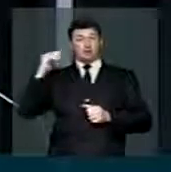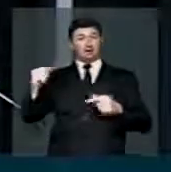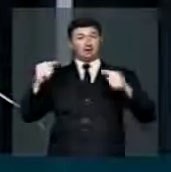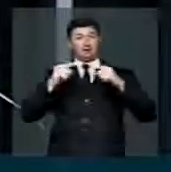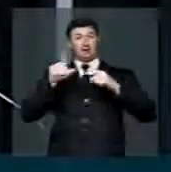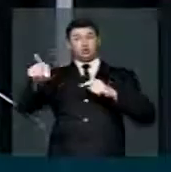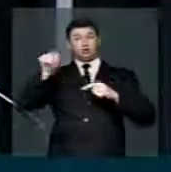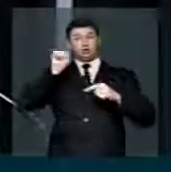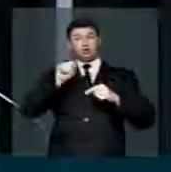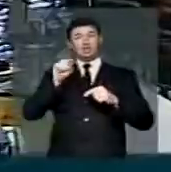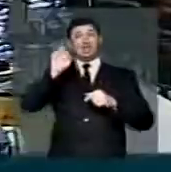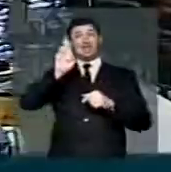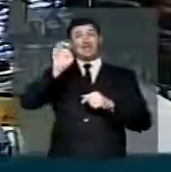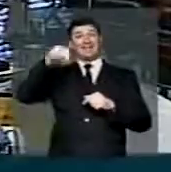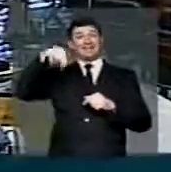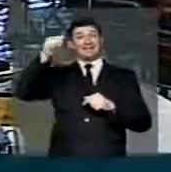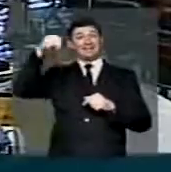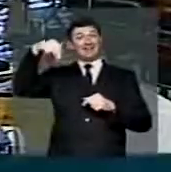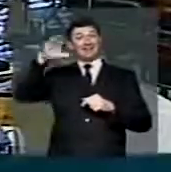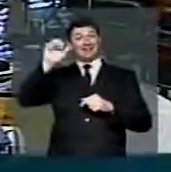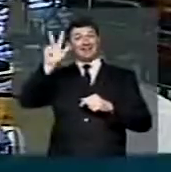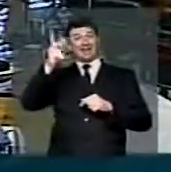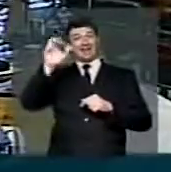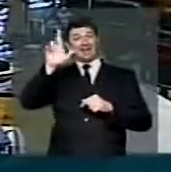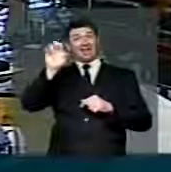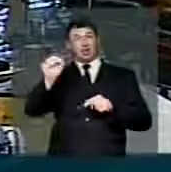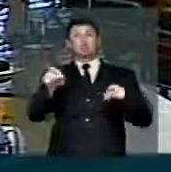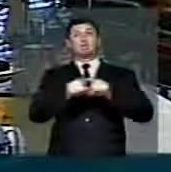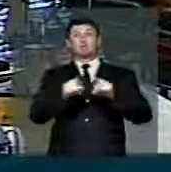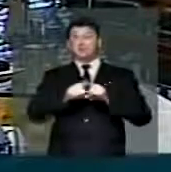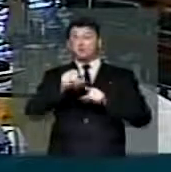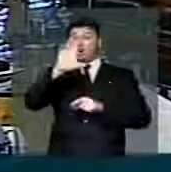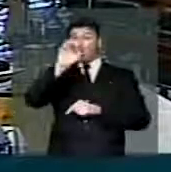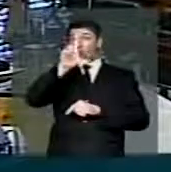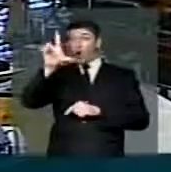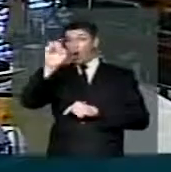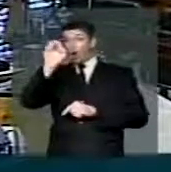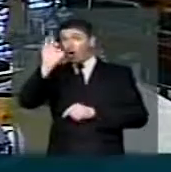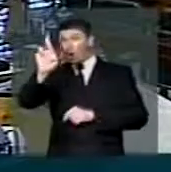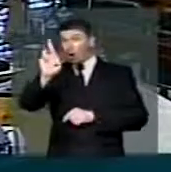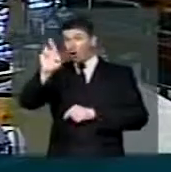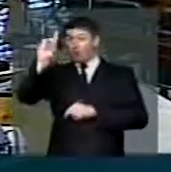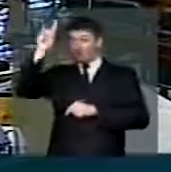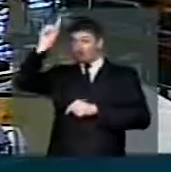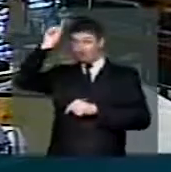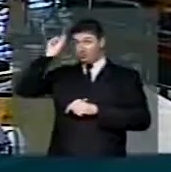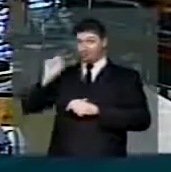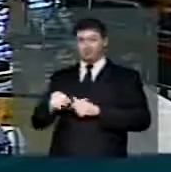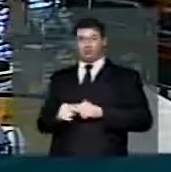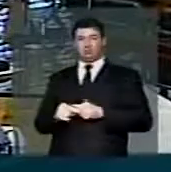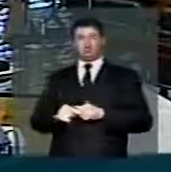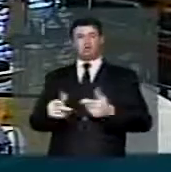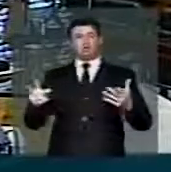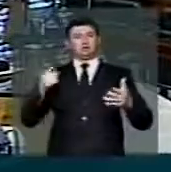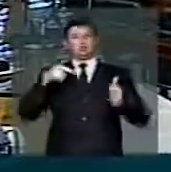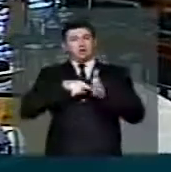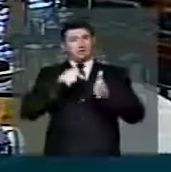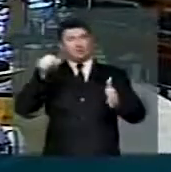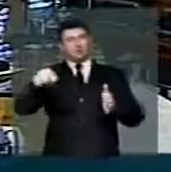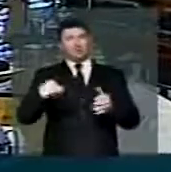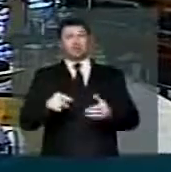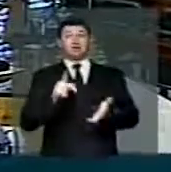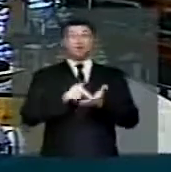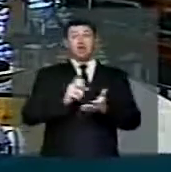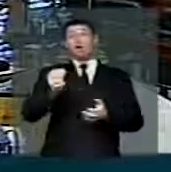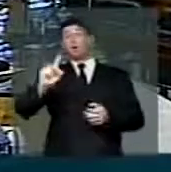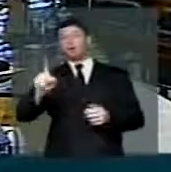ele foi nomeado pelo Renan Calheiros e pelo Collor, pelo Fernando Collor de Belo. Então, nós temos que apurar se isso